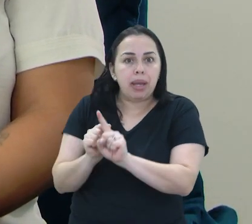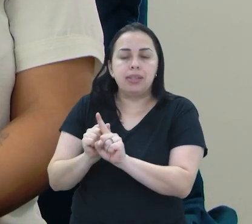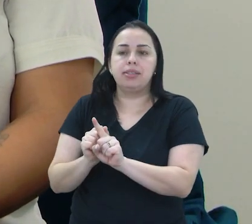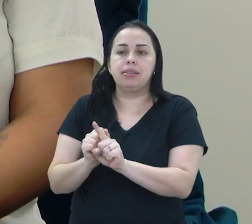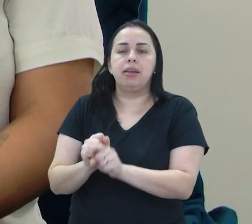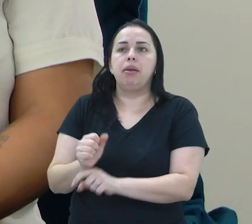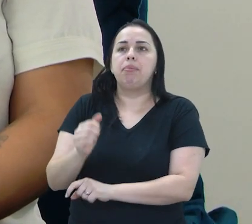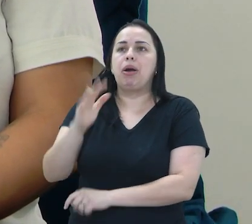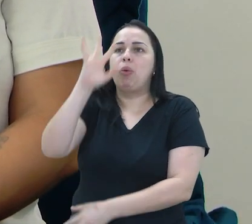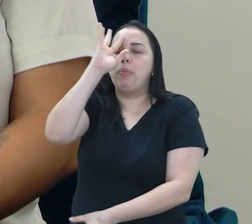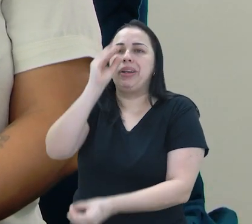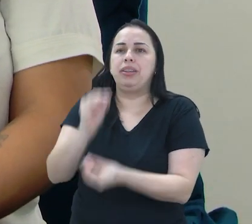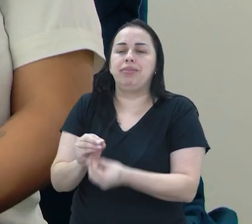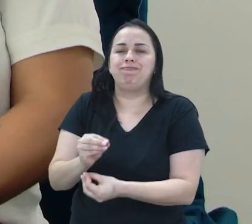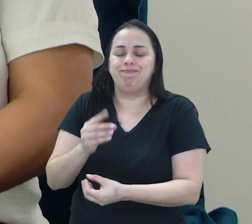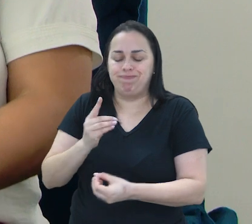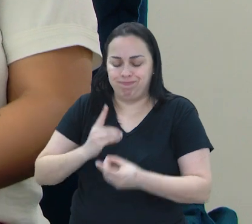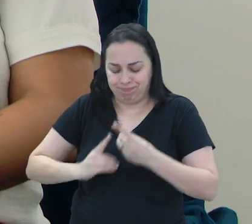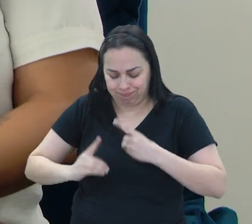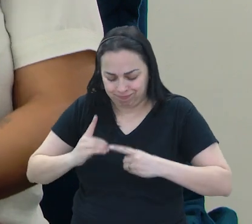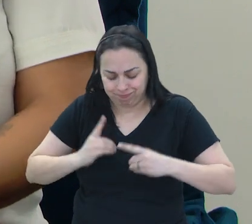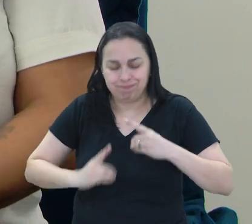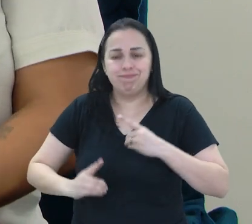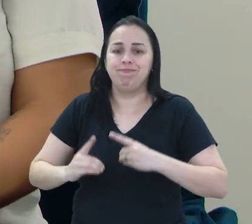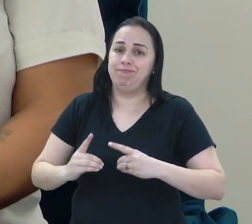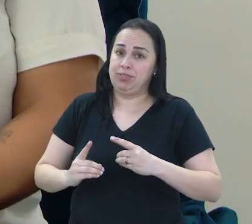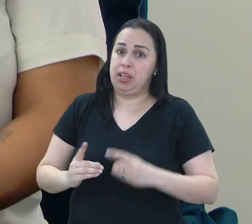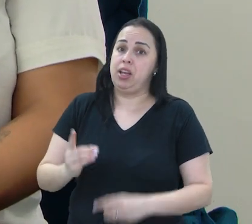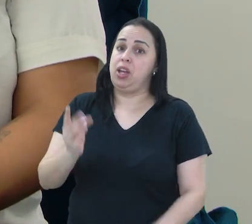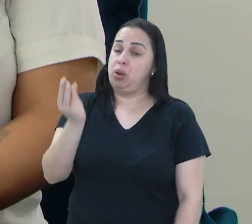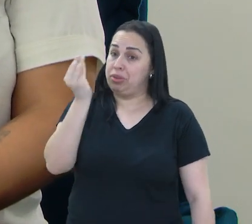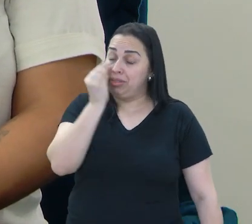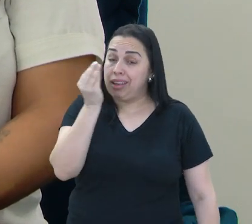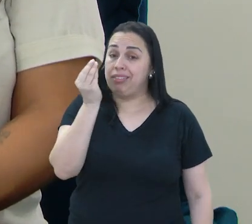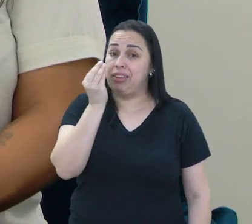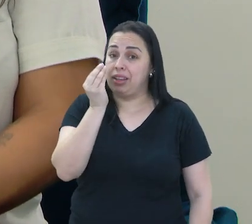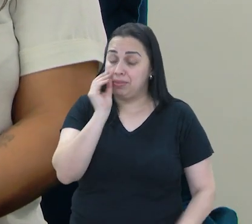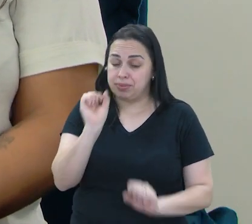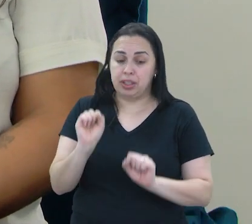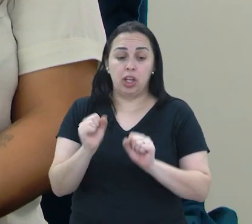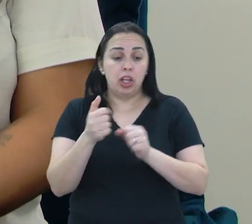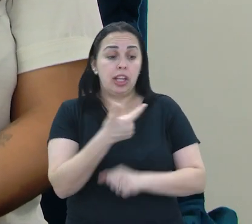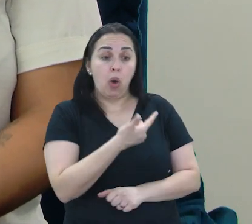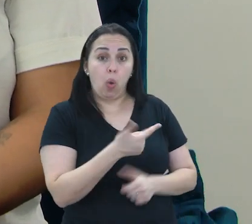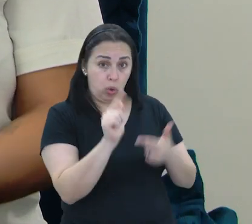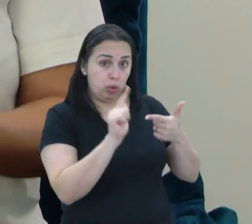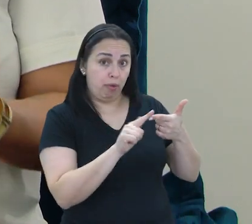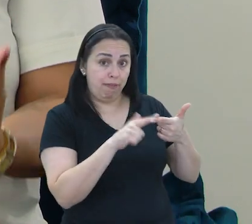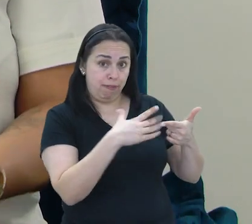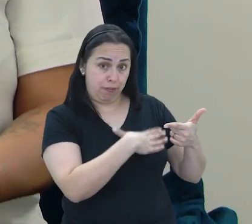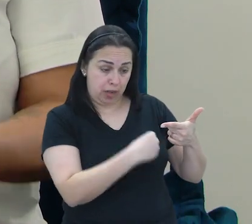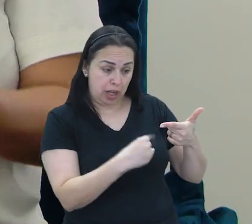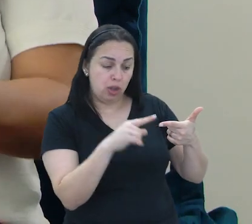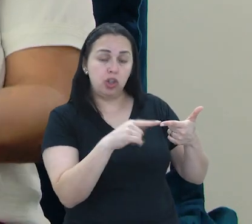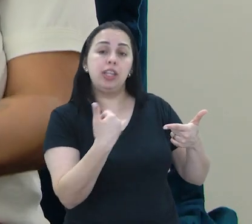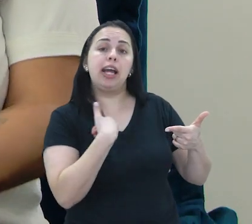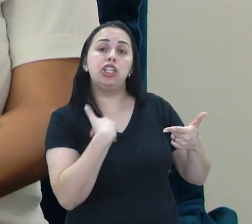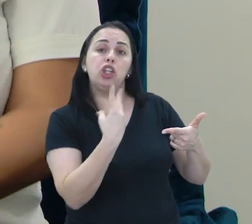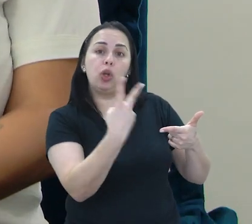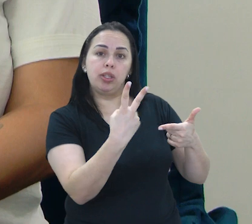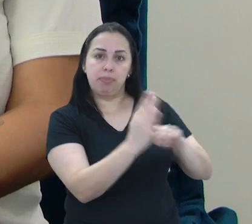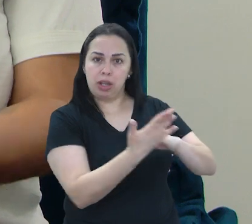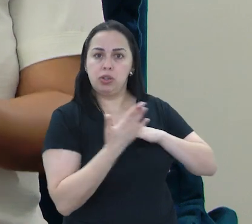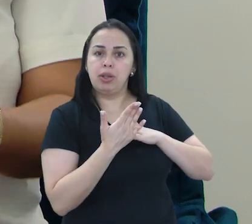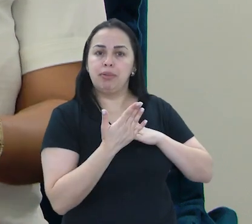processo de depressão. Eu tentei relutar bastante. Eu tinha um outro filho de dois anos que me ajudou muito a